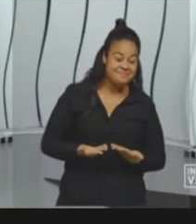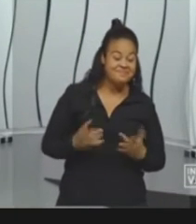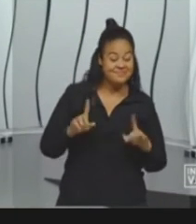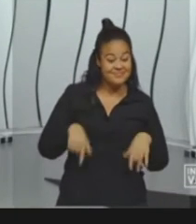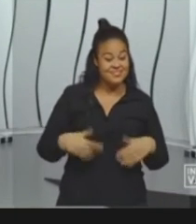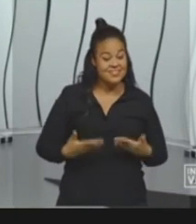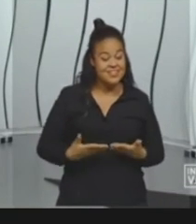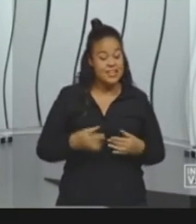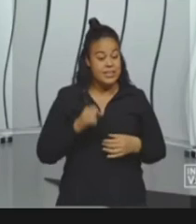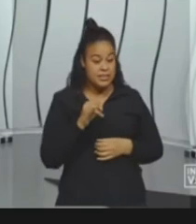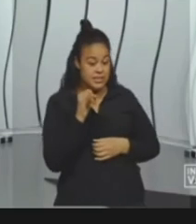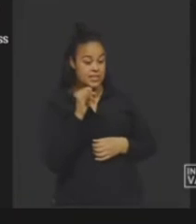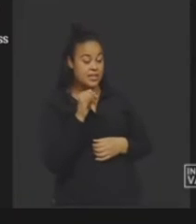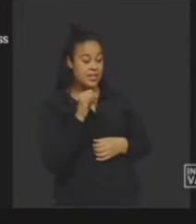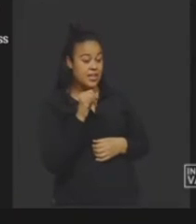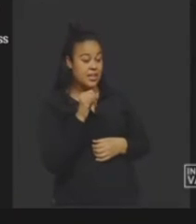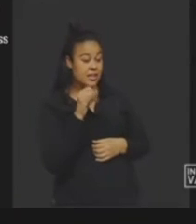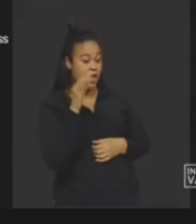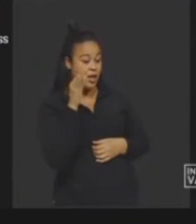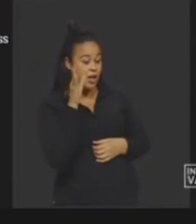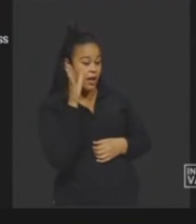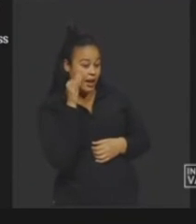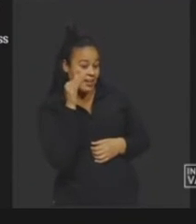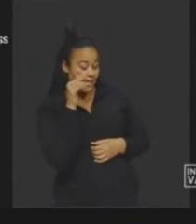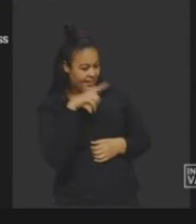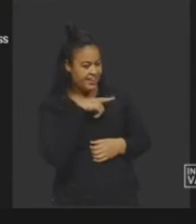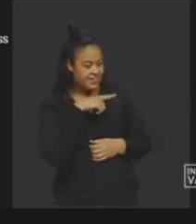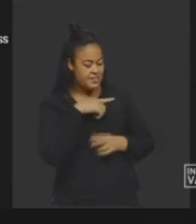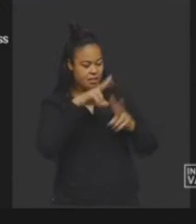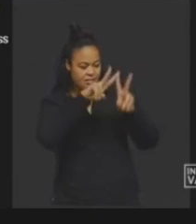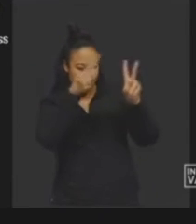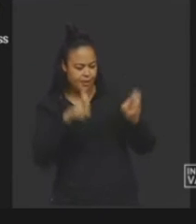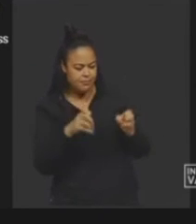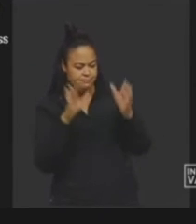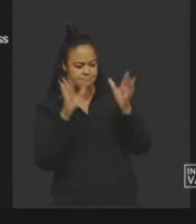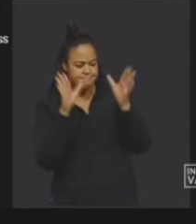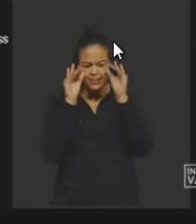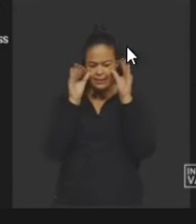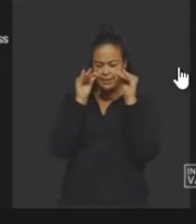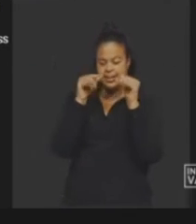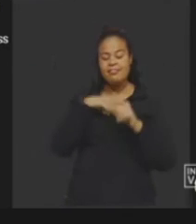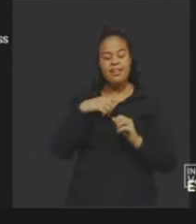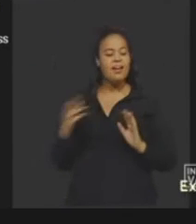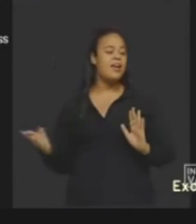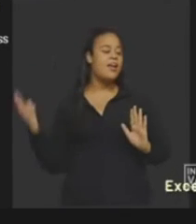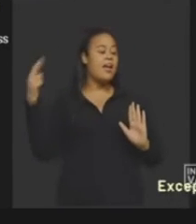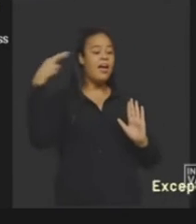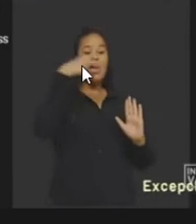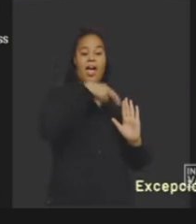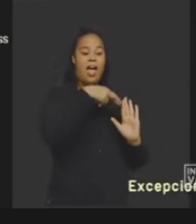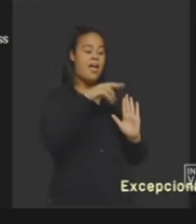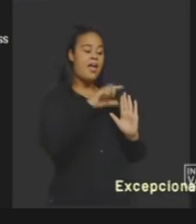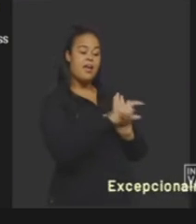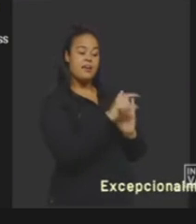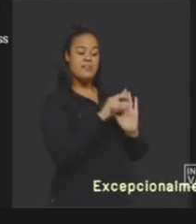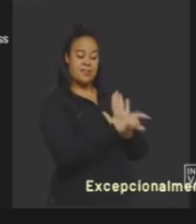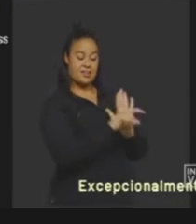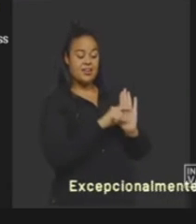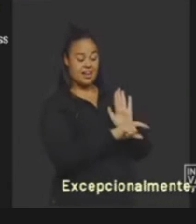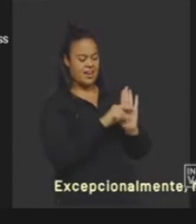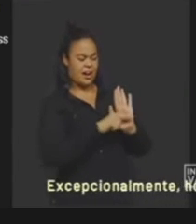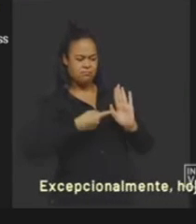caso você tenha interesse e é um assunto bastante interessante está aí algumas referências bibliográficas para você